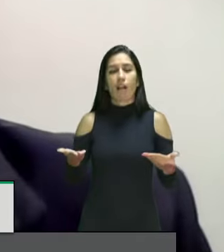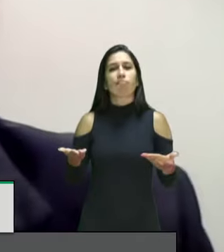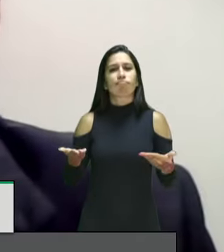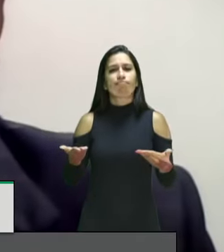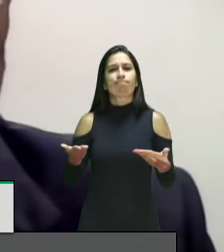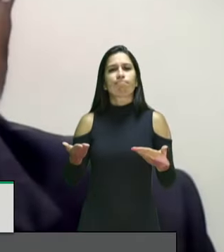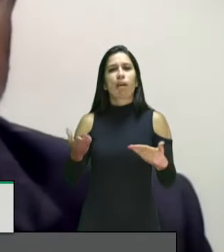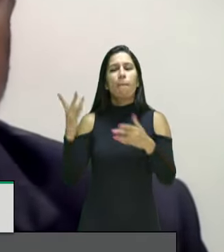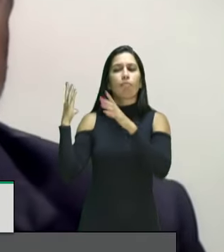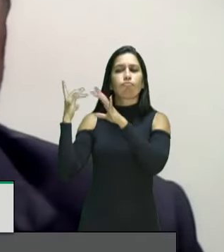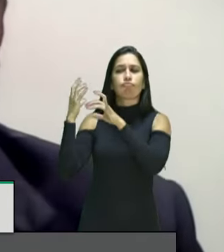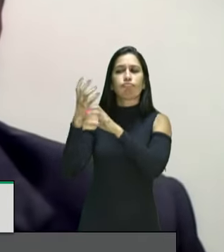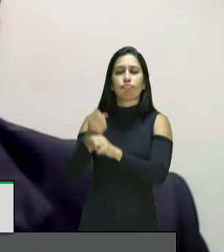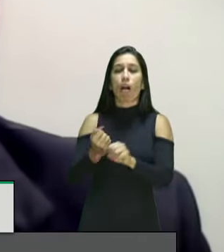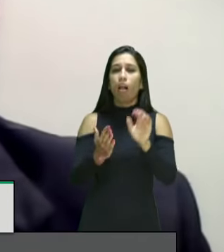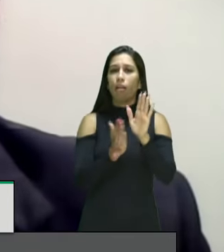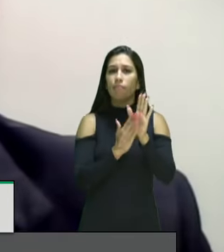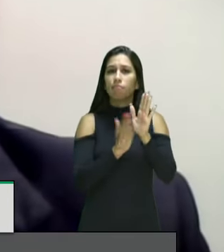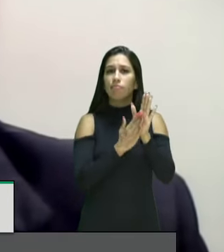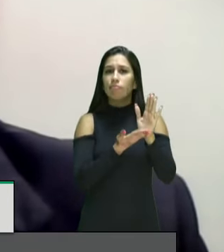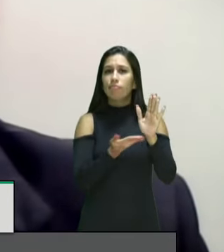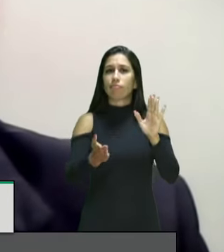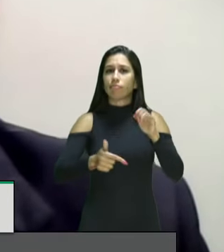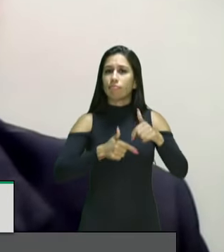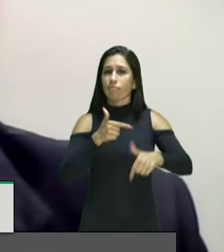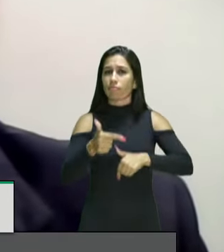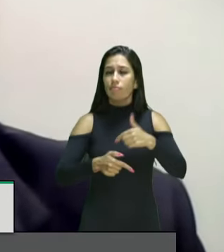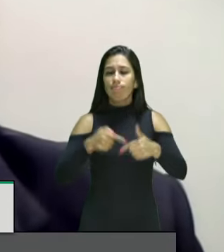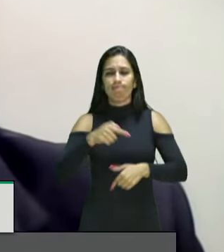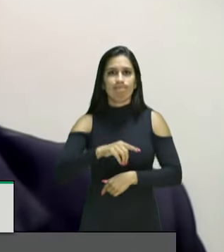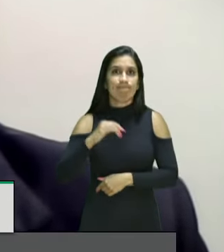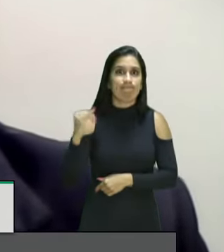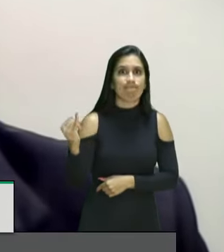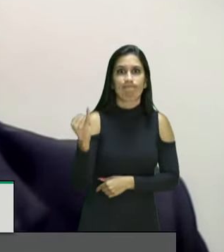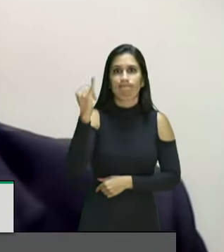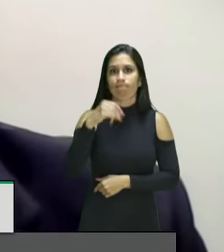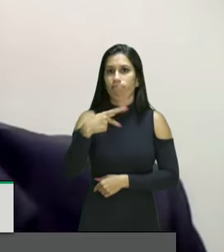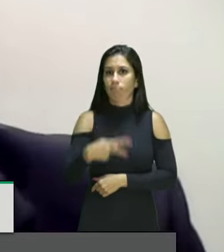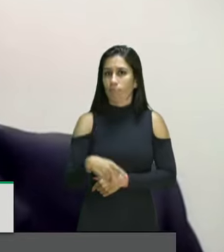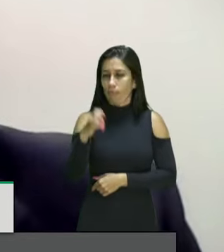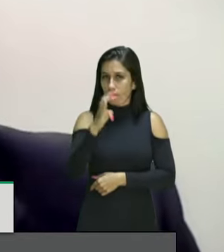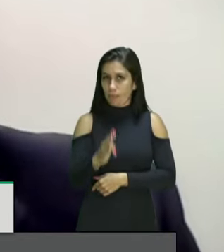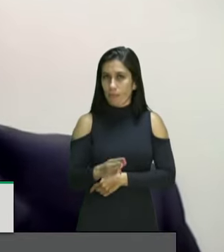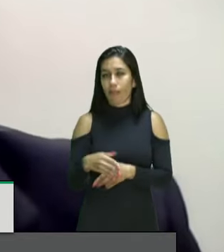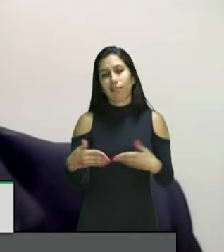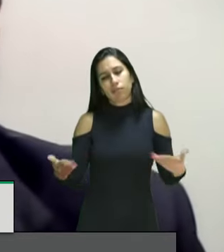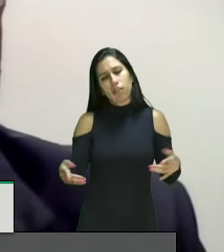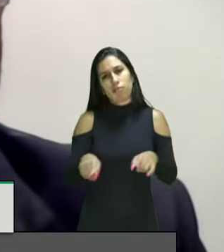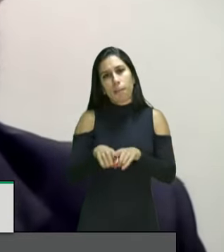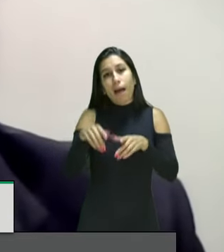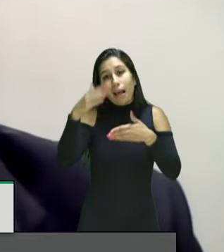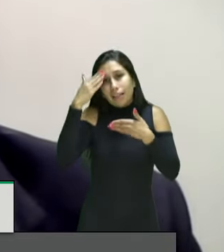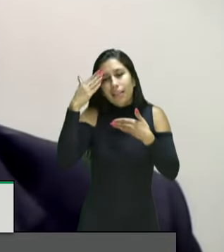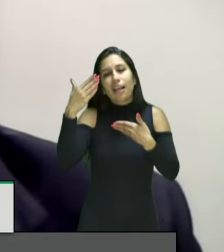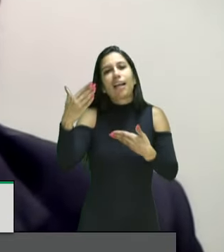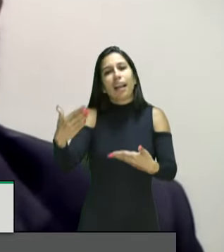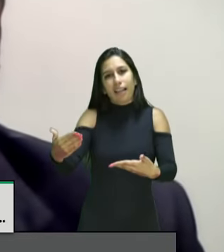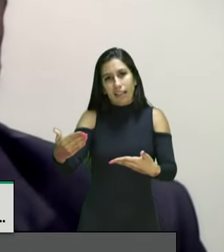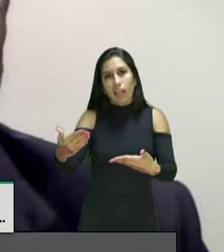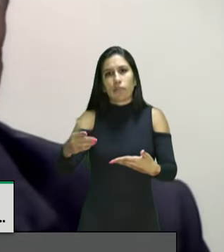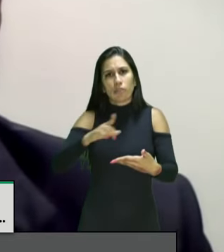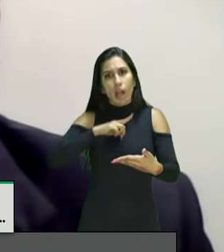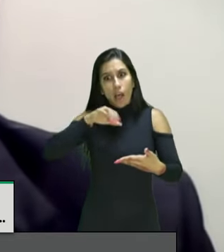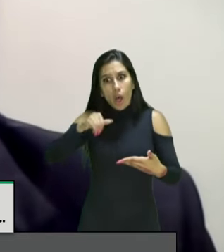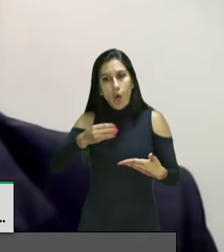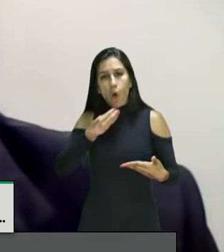pela proposta desse trabalho, com tema de extrema importância para o nosso país, e agradeço esse convite e oportunidade que me foi dada de